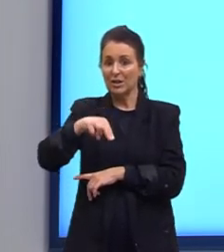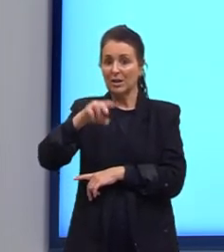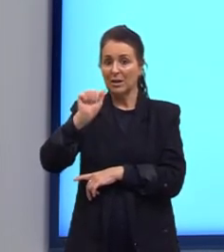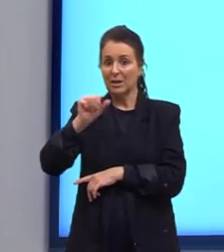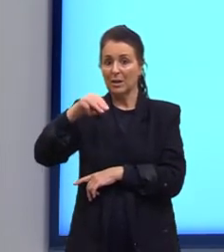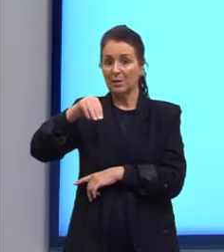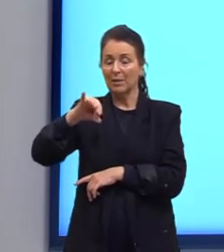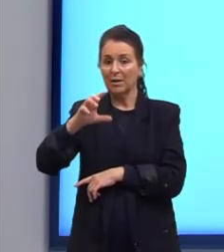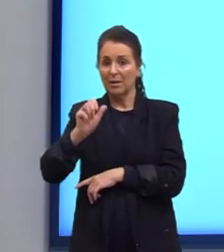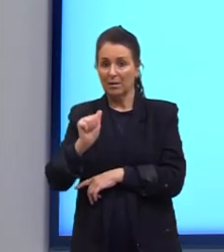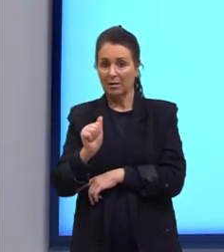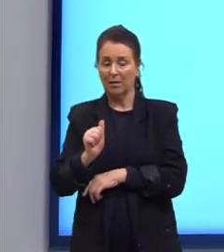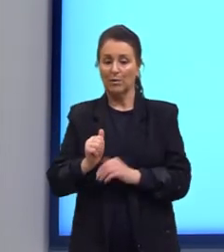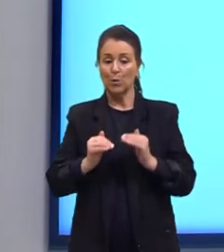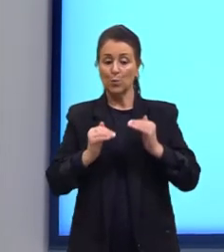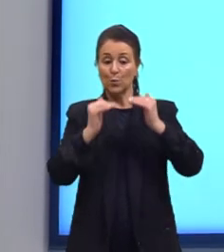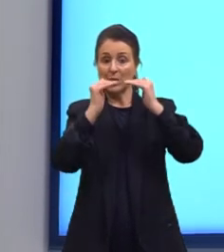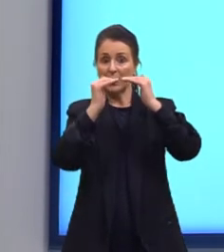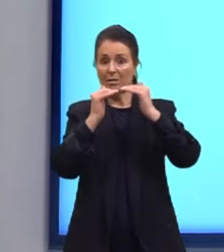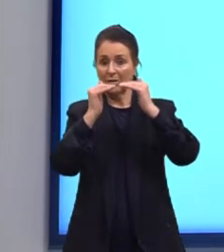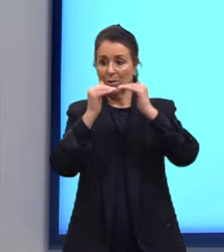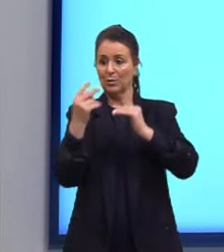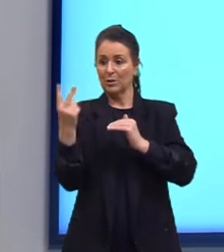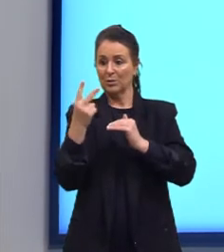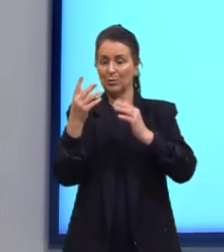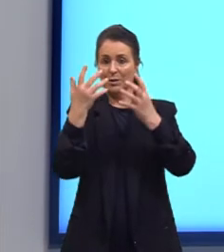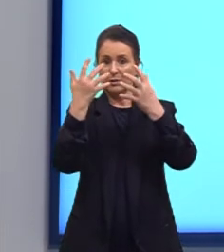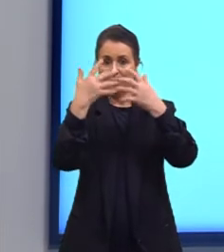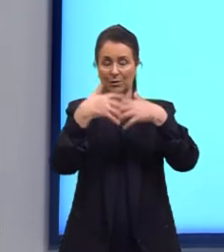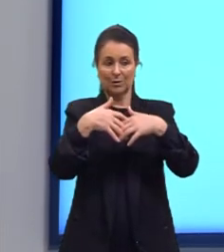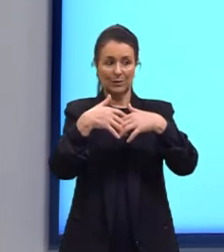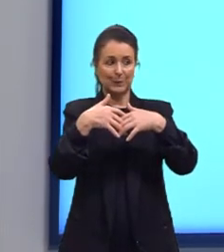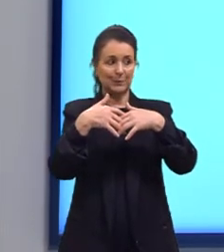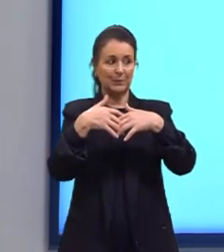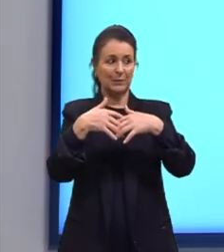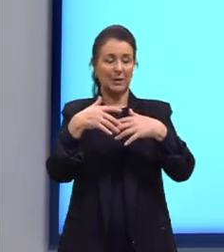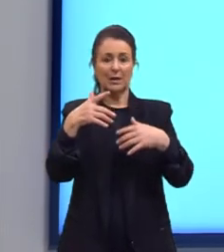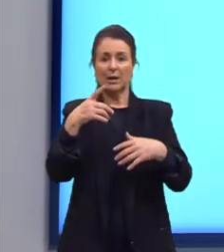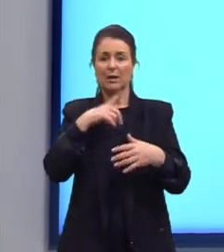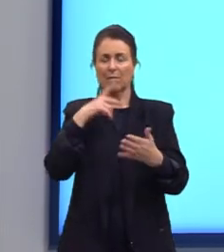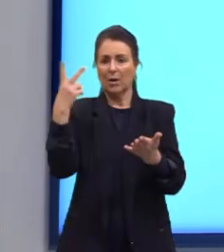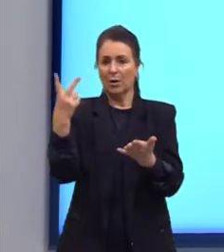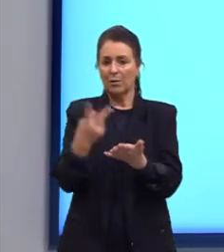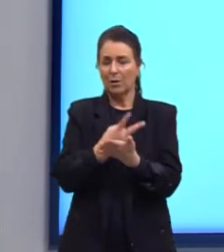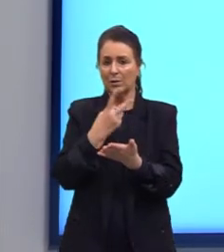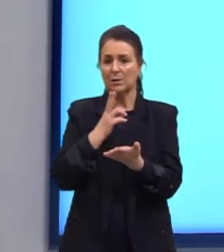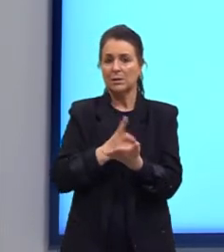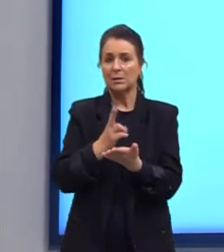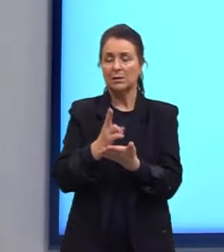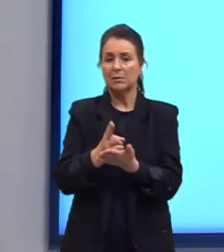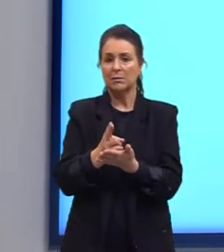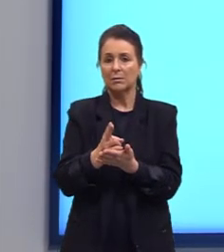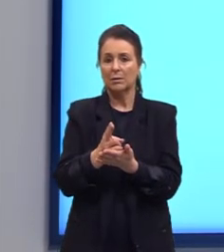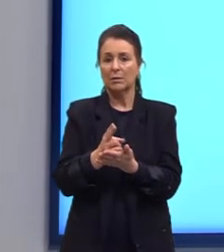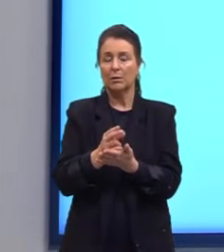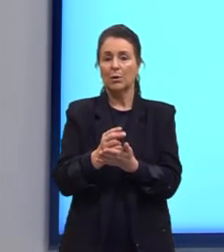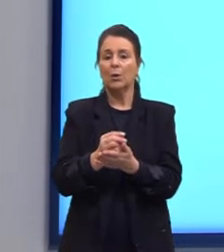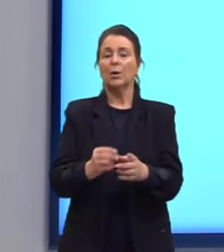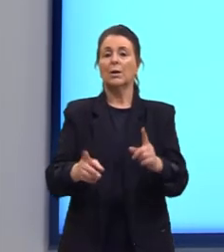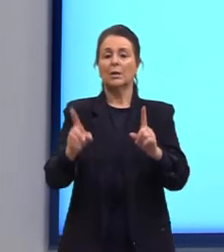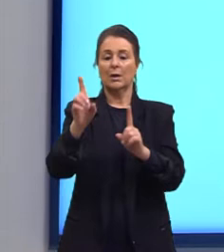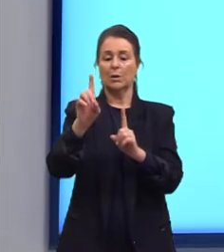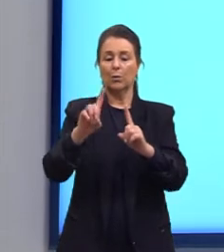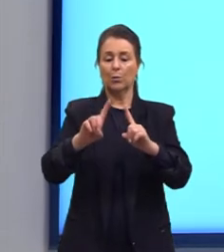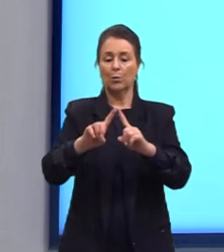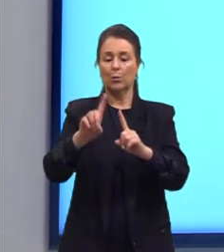Ocorre um equilíbrio dinâmico entre essas duas funções. Aí vai ocorrer sempre entre um aldeído e